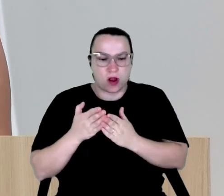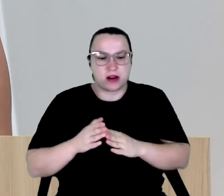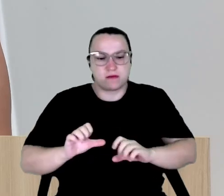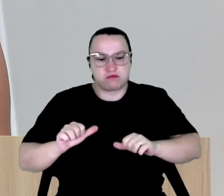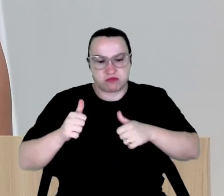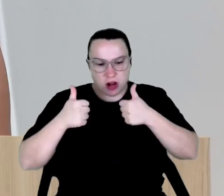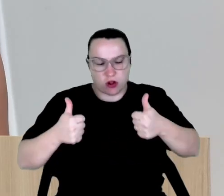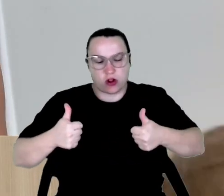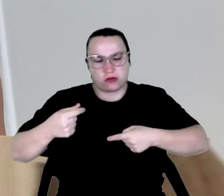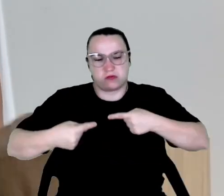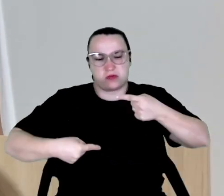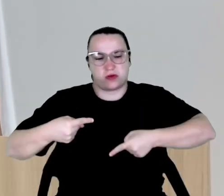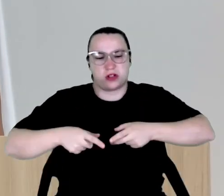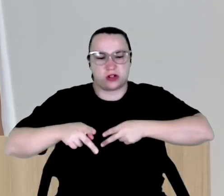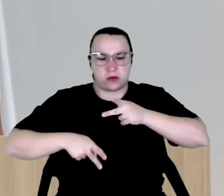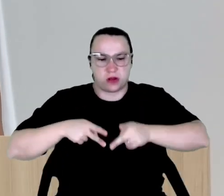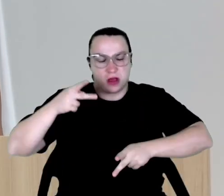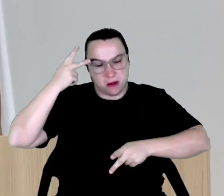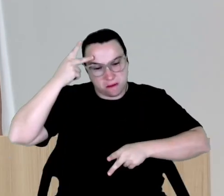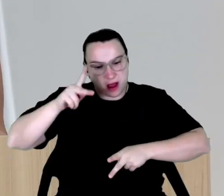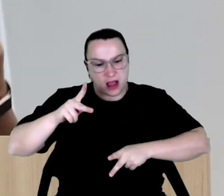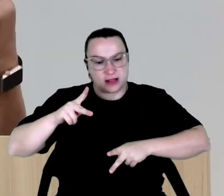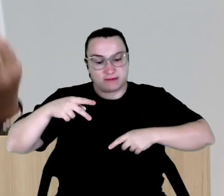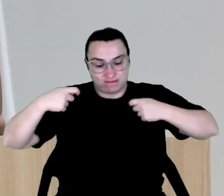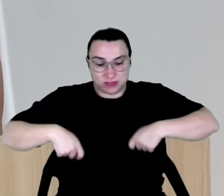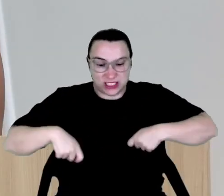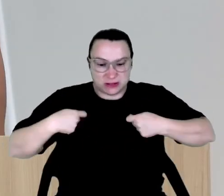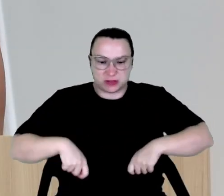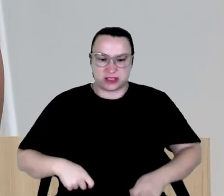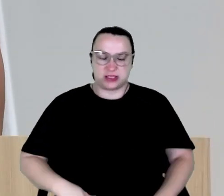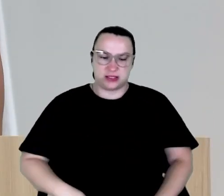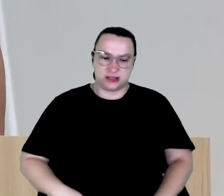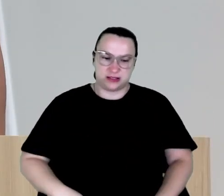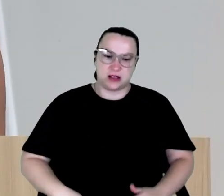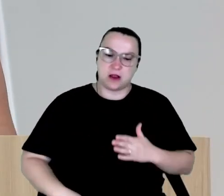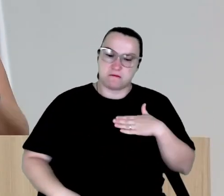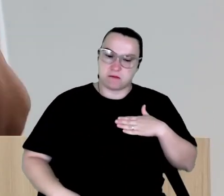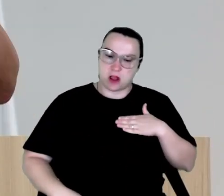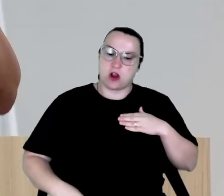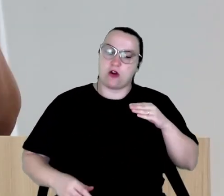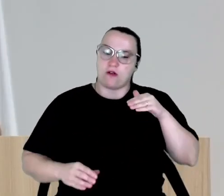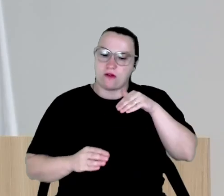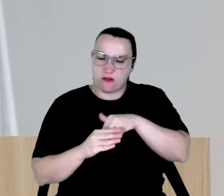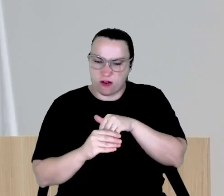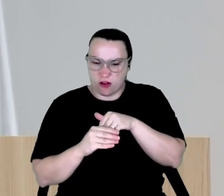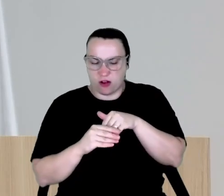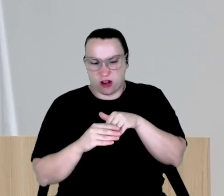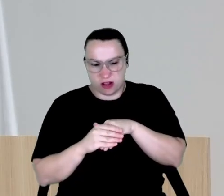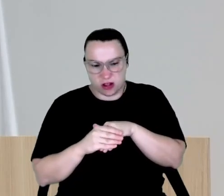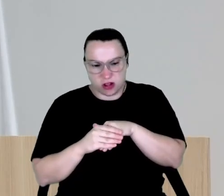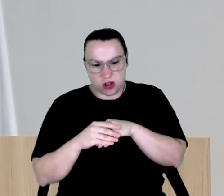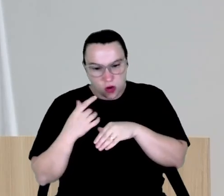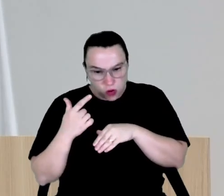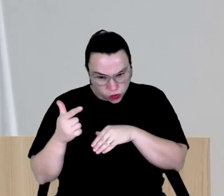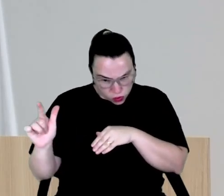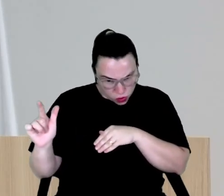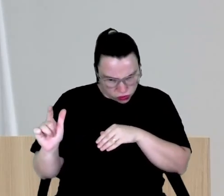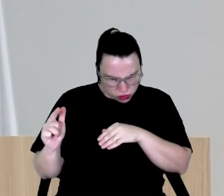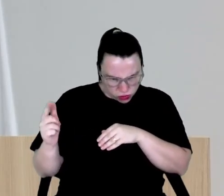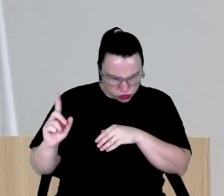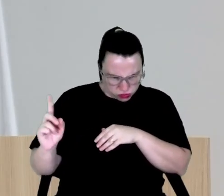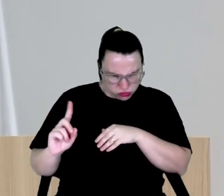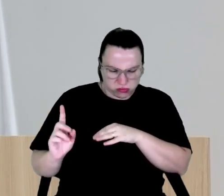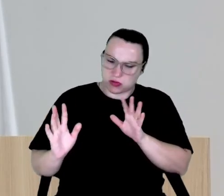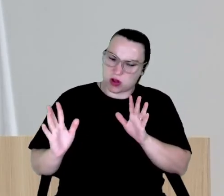políticas públicas para quem realmente precisa. Os meus votos são os votos, não estou dizendo que os outros não são, mas os meus